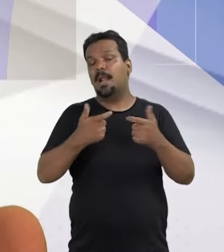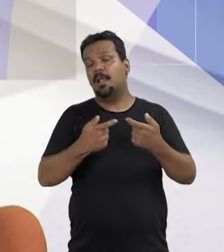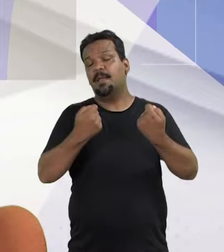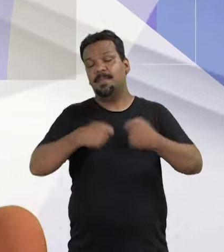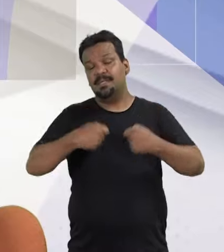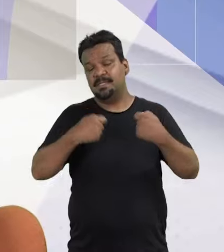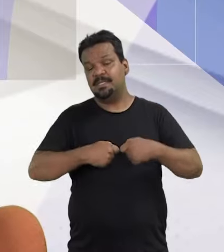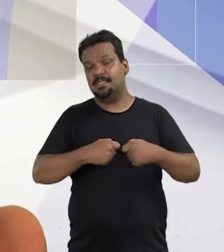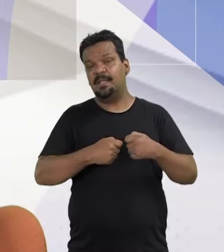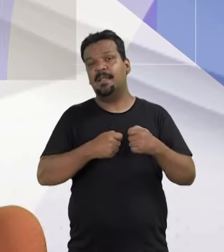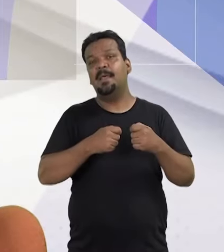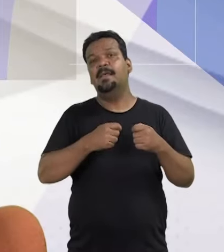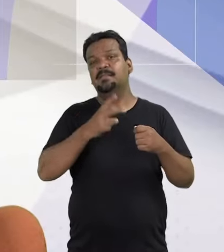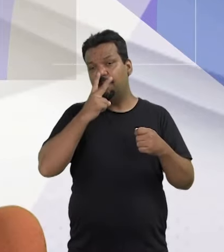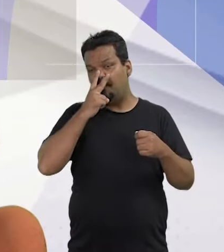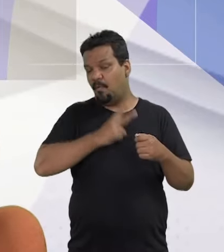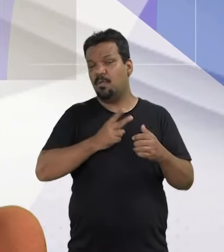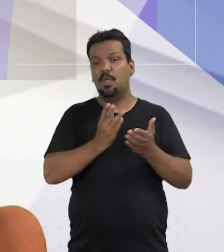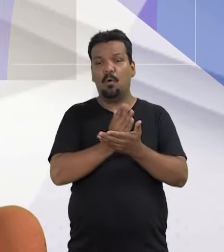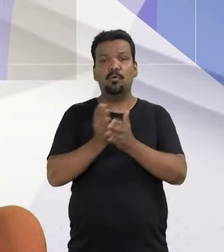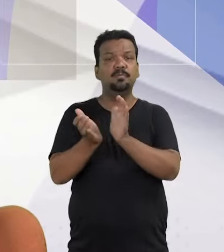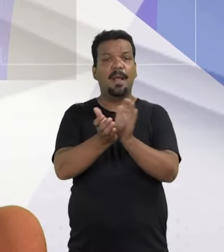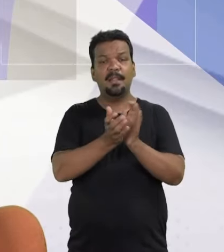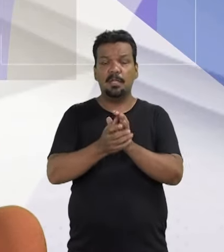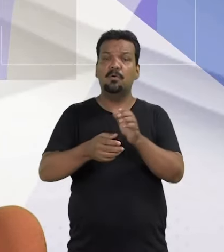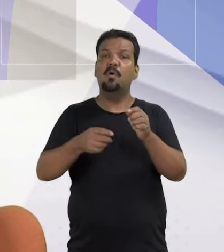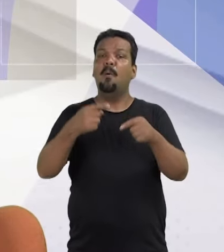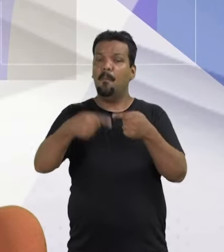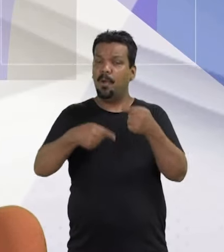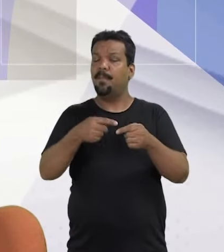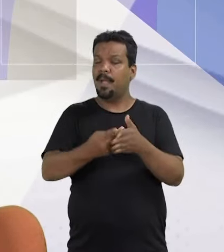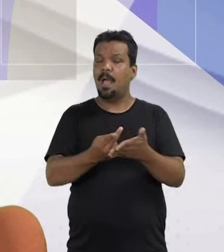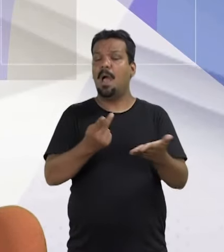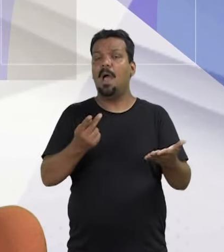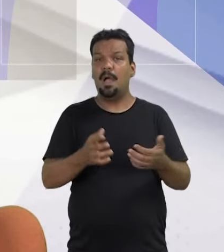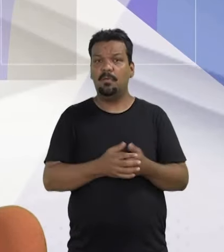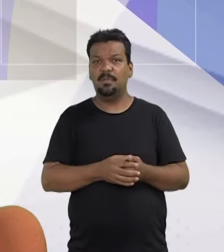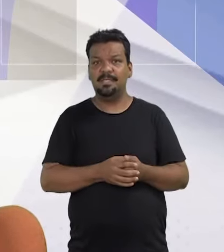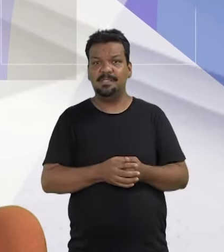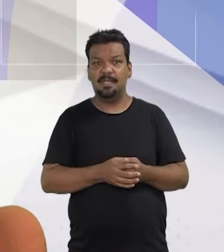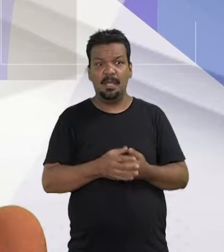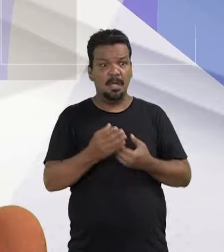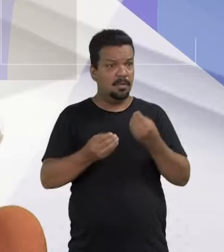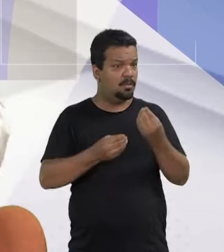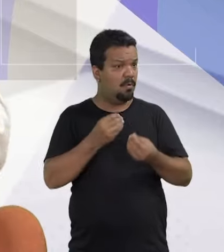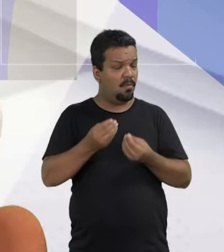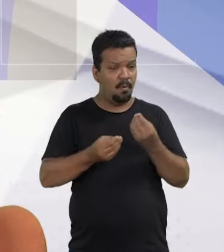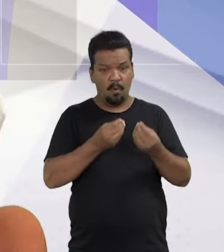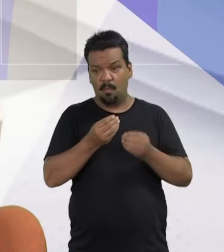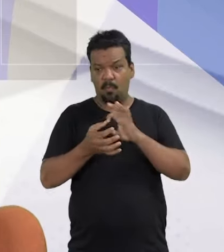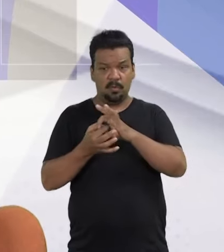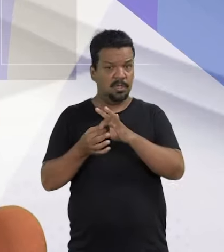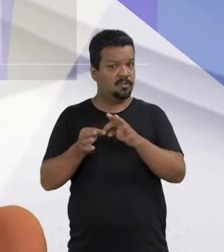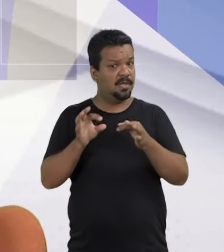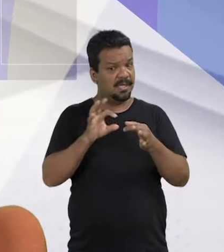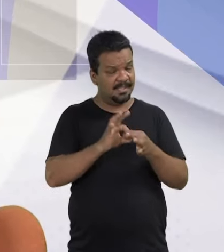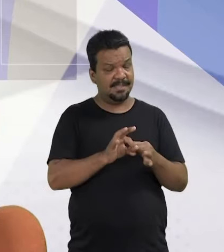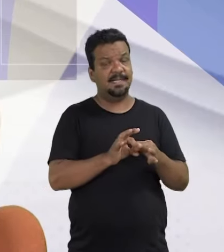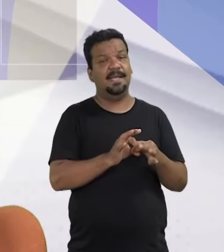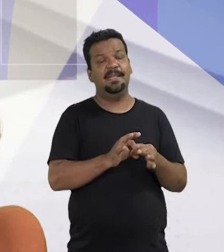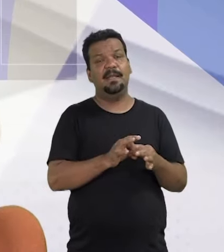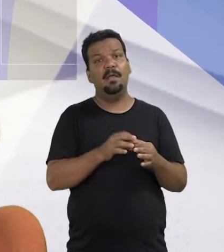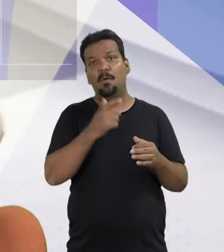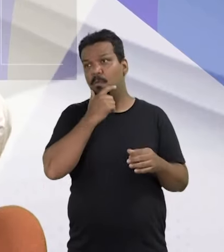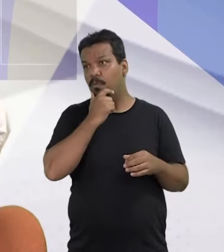que vamos precisar bater forte nos partidos políticos para que isso aconteça. Porque como é que é descontextualizada